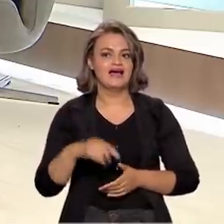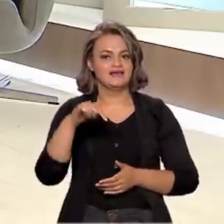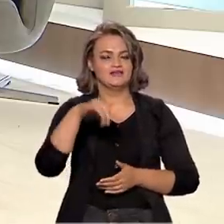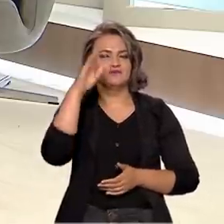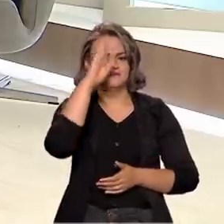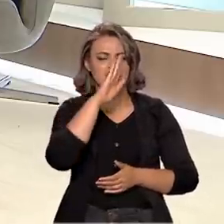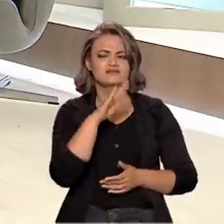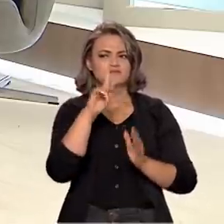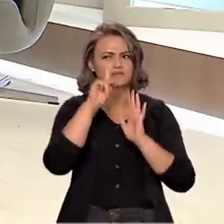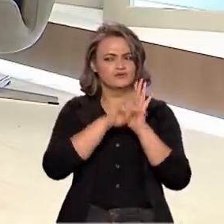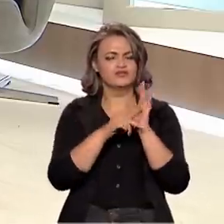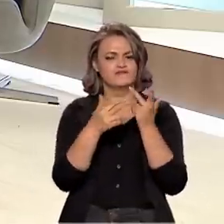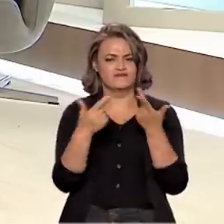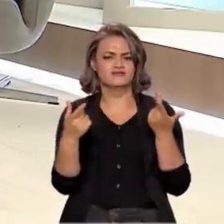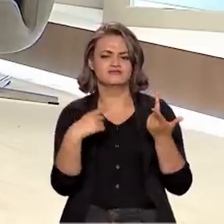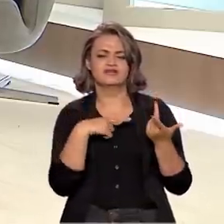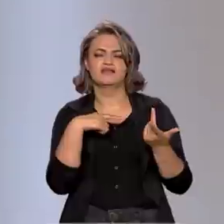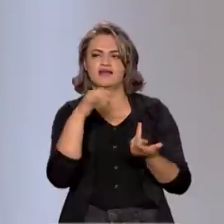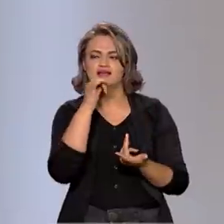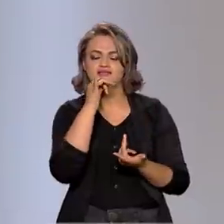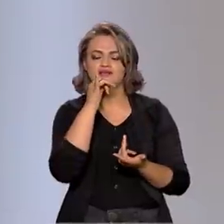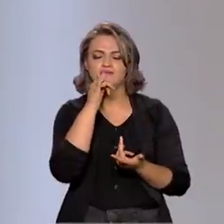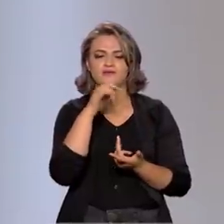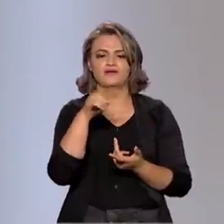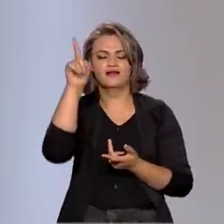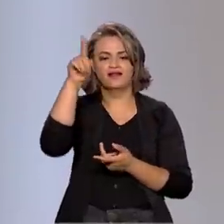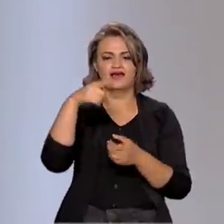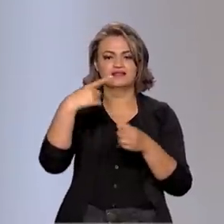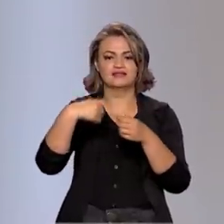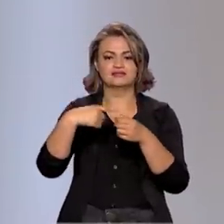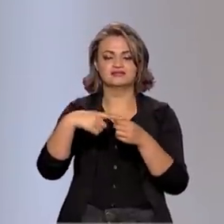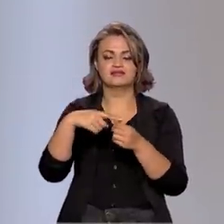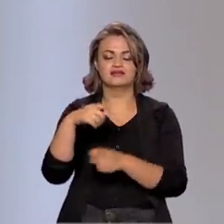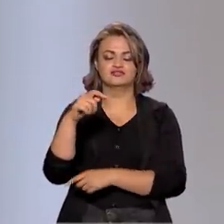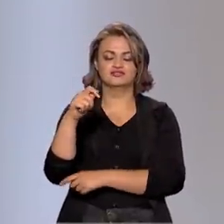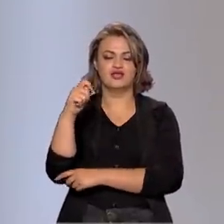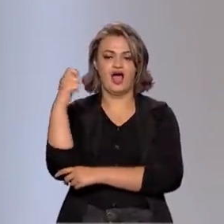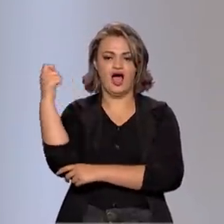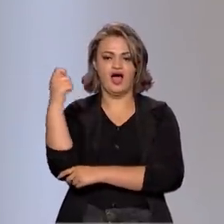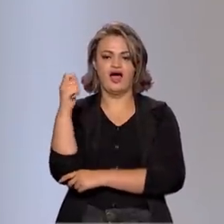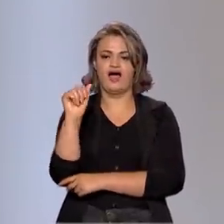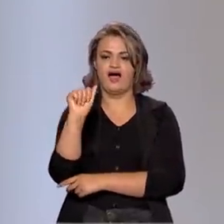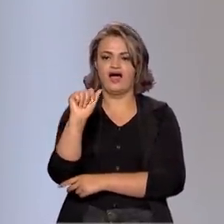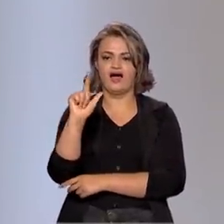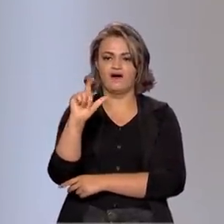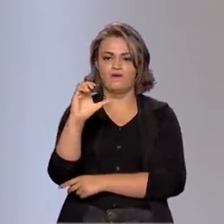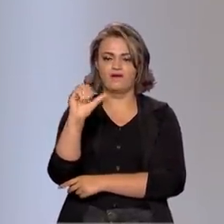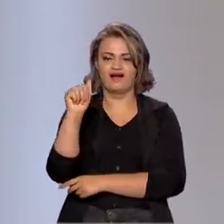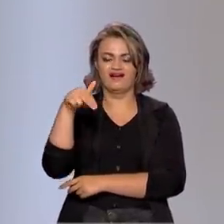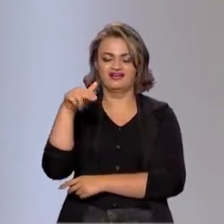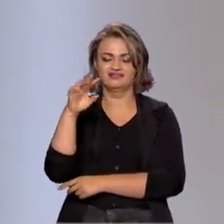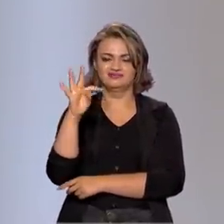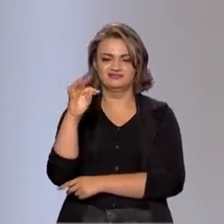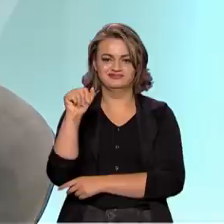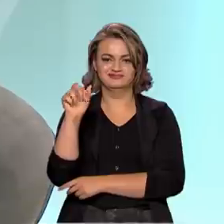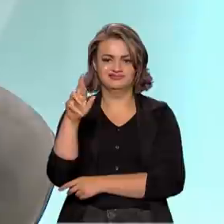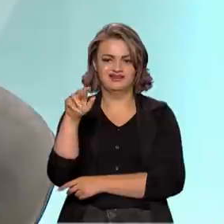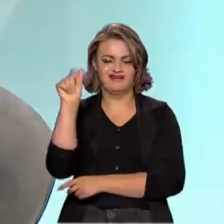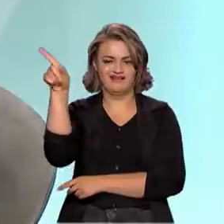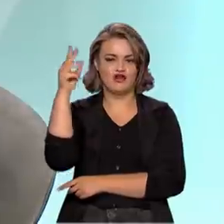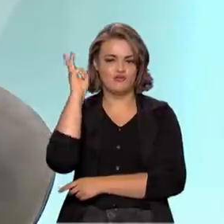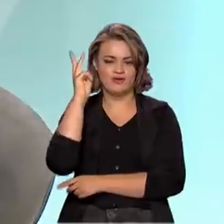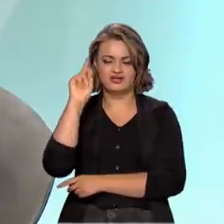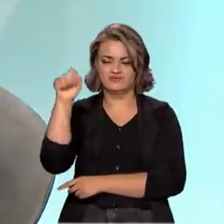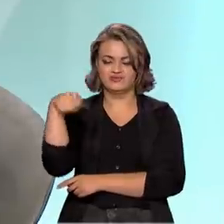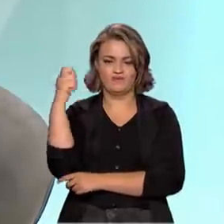Brasil, de projetos, e eu vou citar então o Centro de Lançamento de Alcântara, que fica no Maranhão. O senhor que é astronauta, né? Foi, trabalhou,